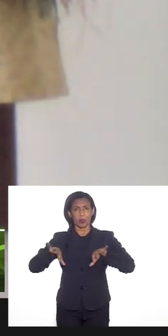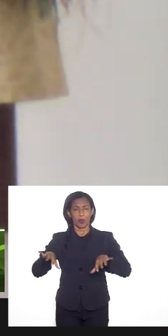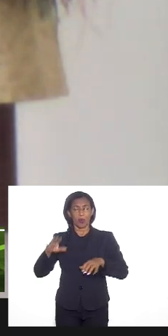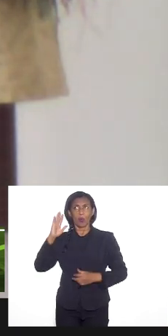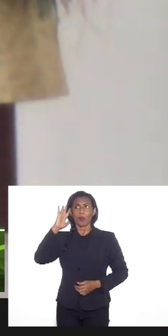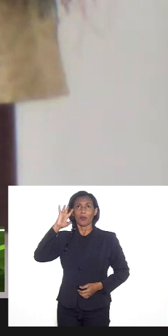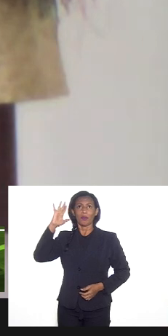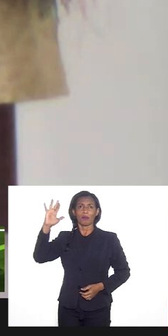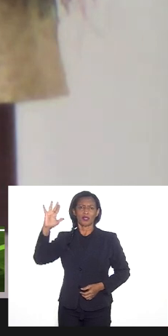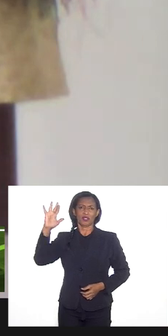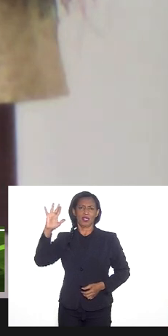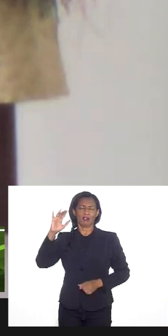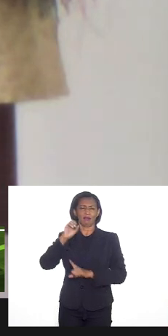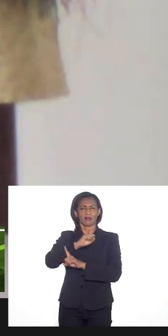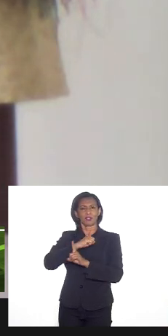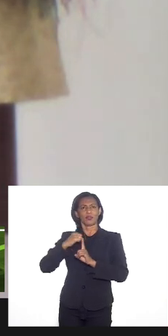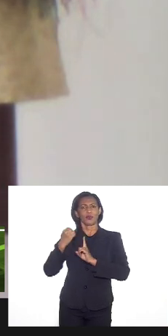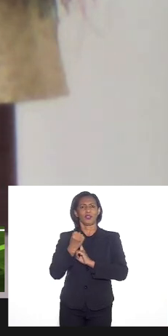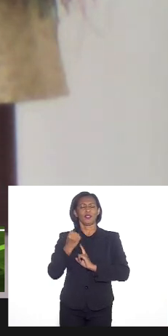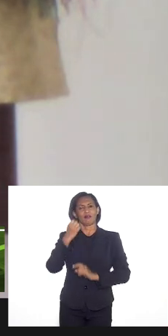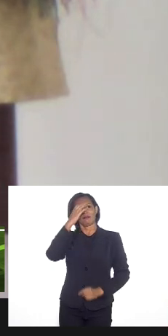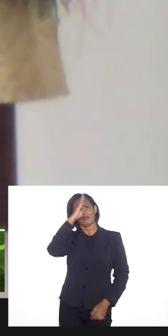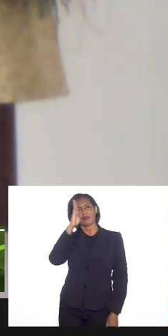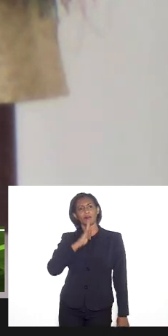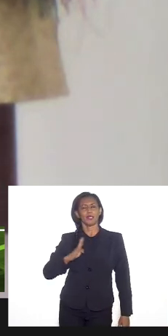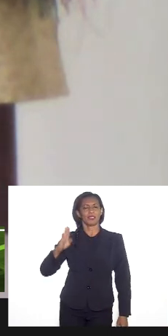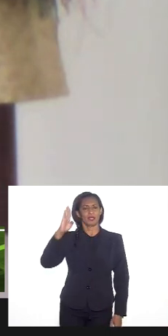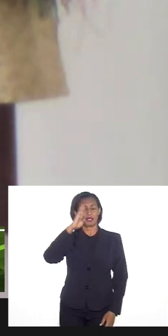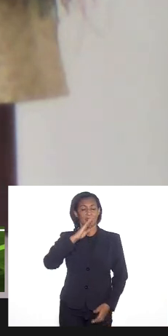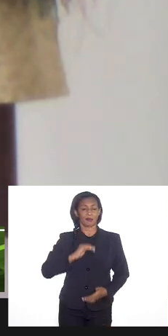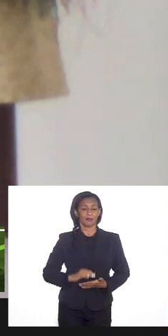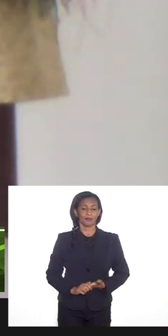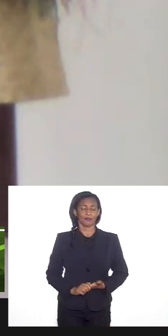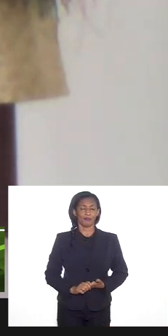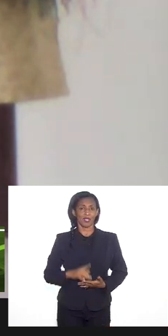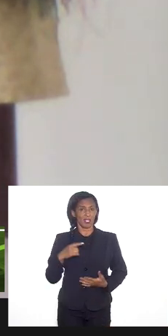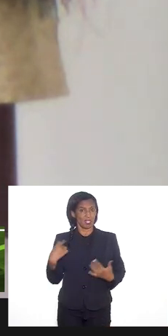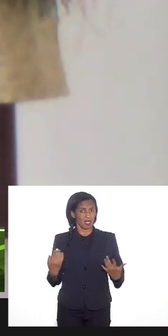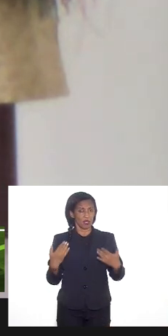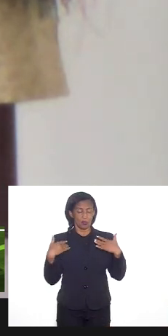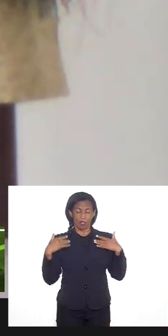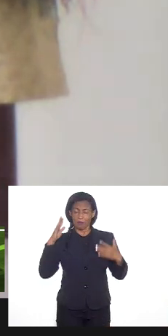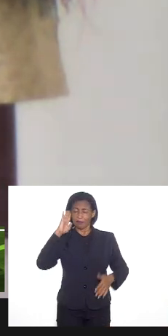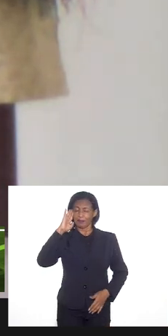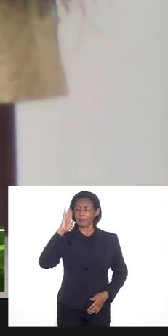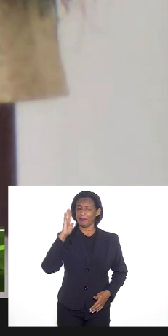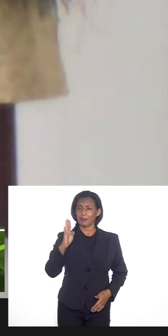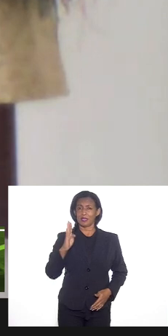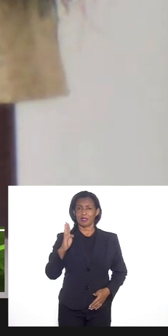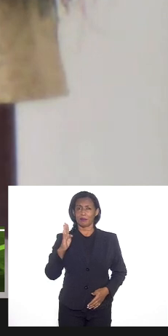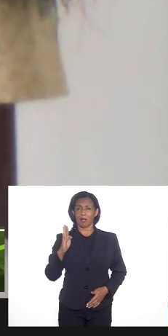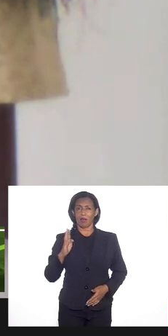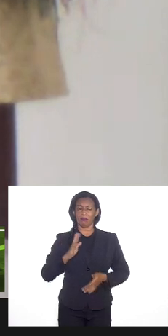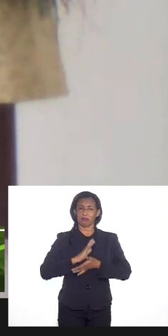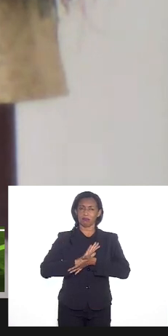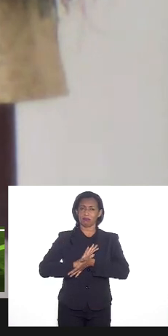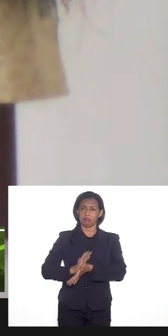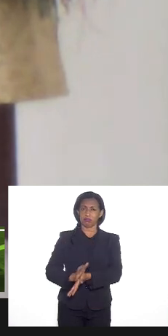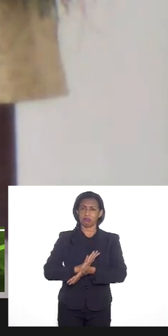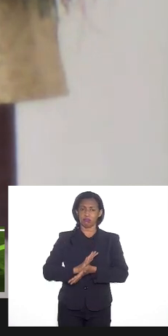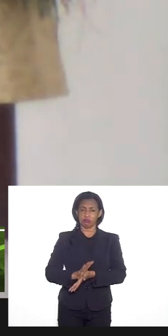imaginário da sociedade brasileira. Isso vai ter uma interferência fundamental na intolerância